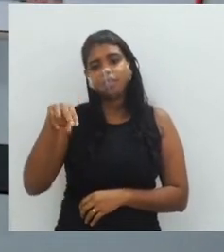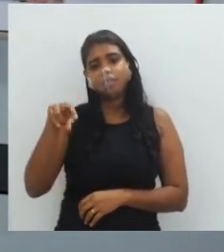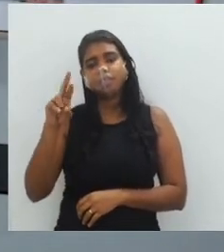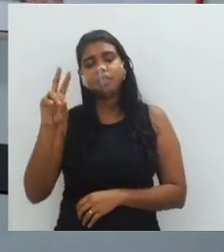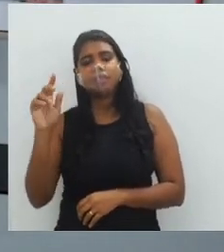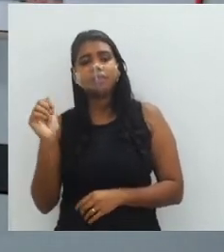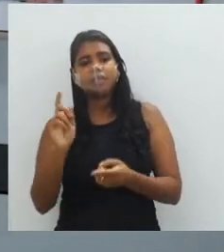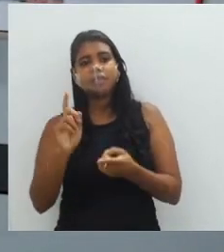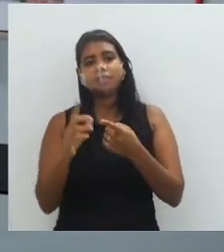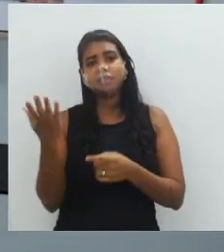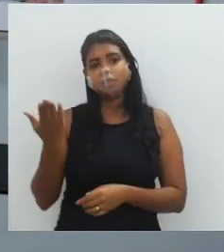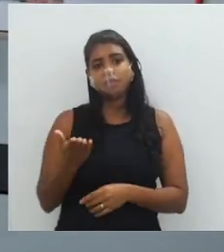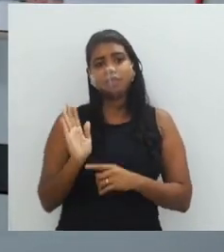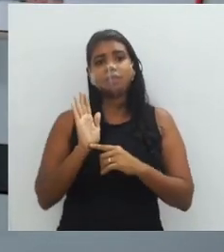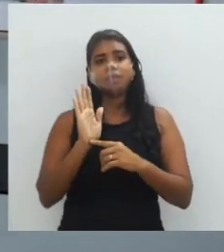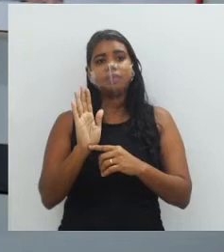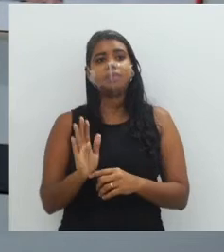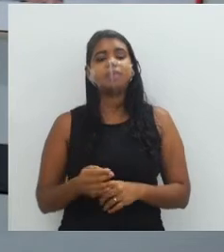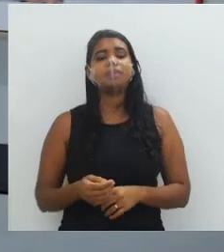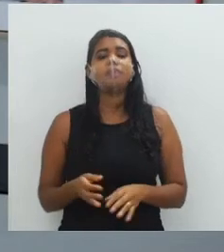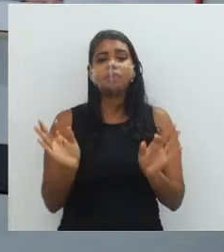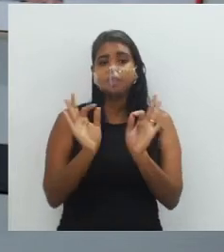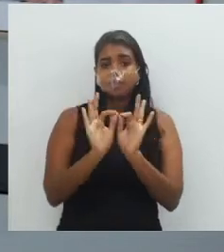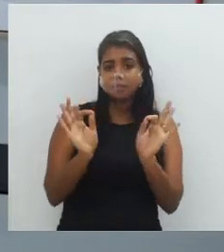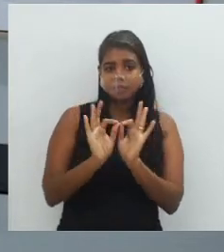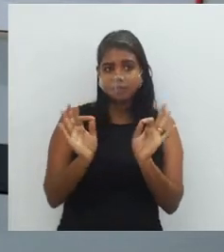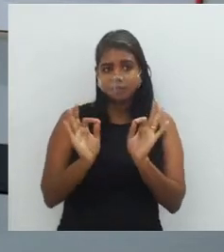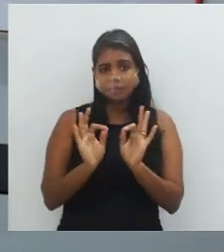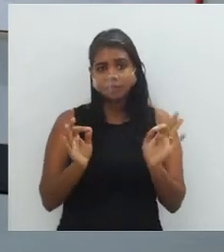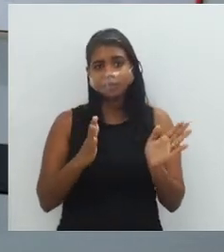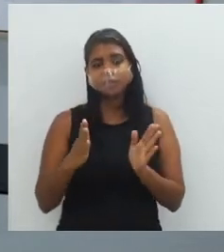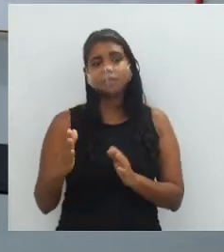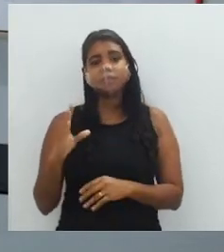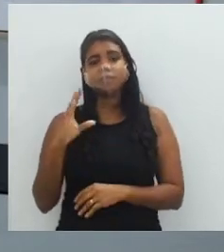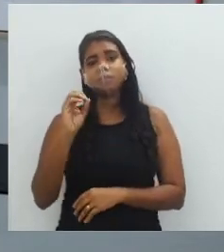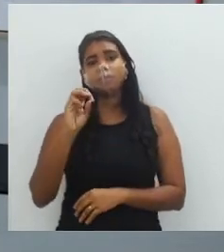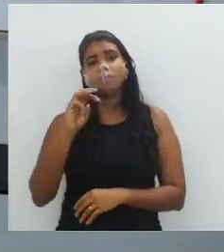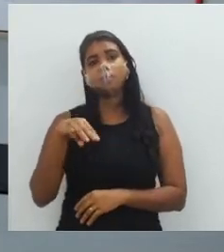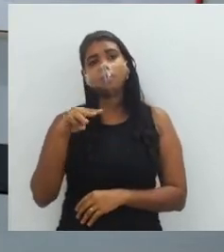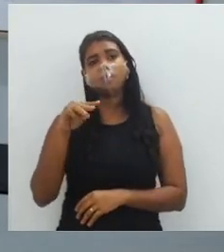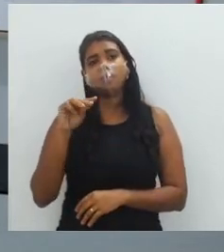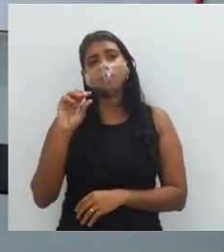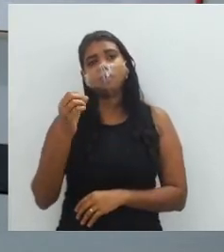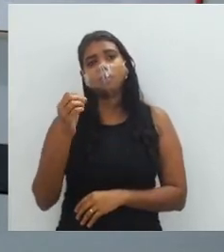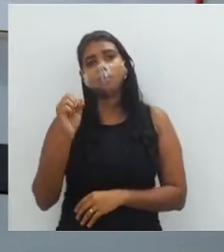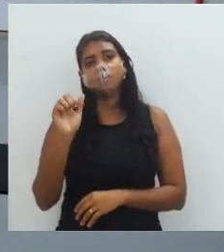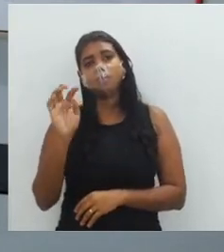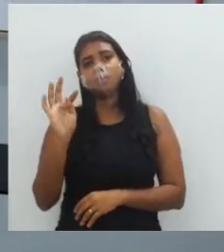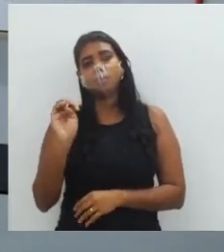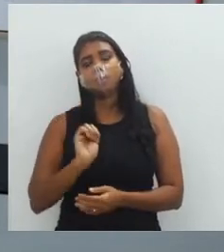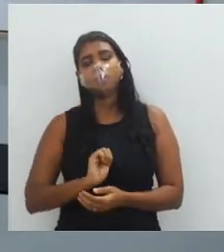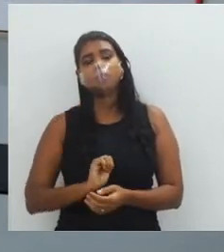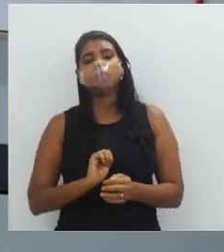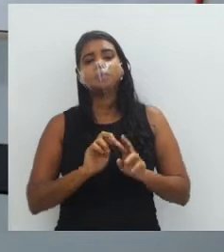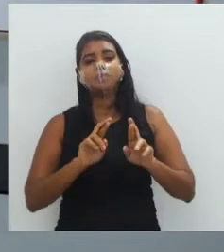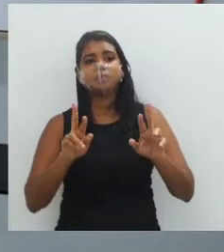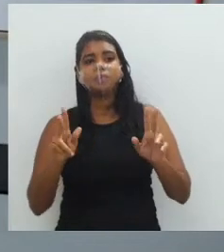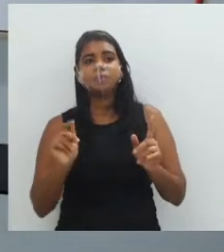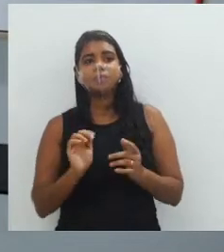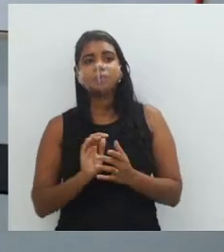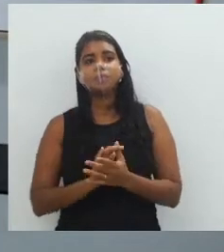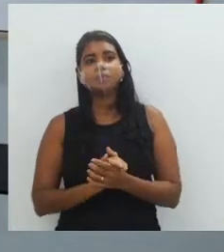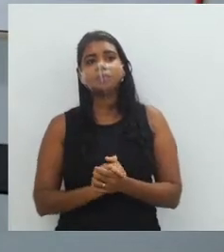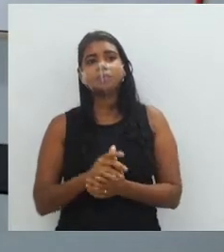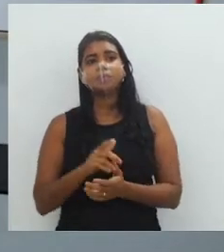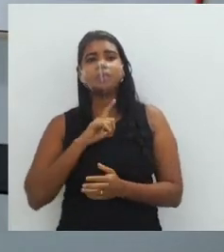e nós vimos agora as texturas simples e as texturas compostas. Então, além dos tipos de textura,